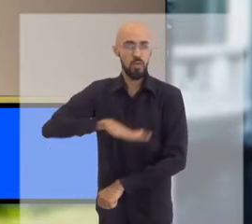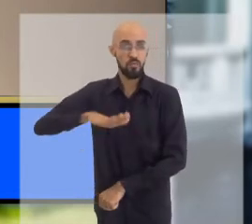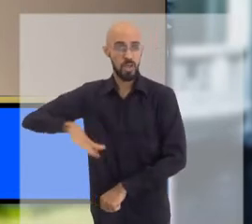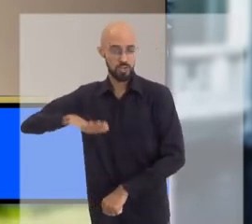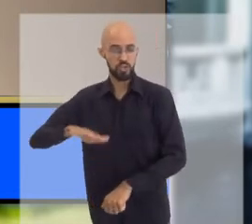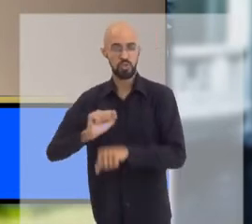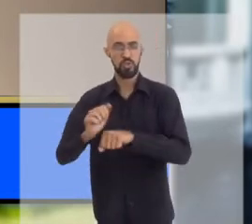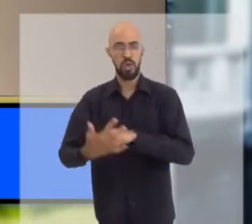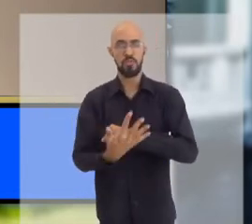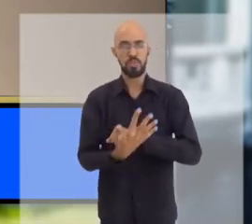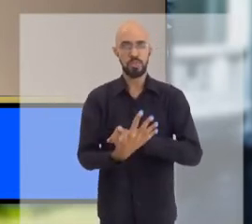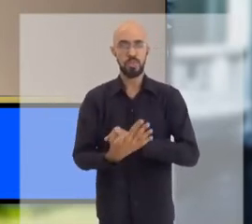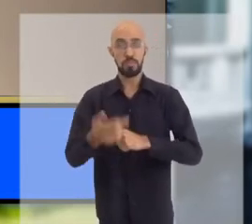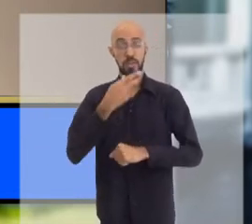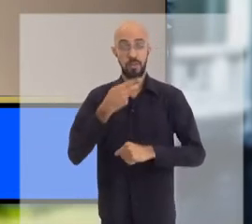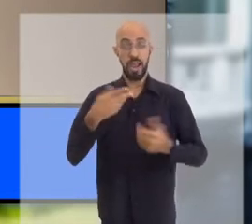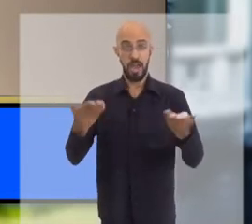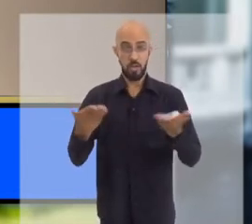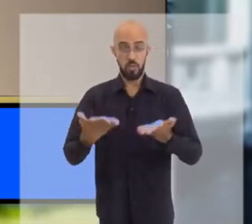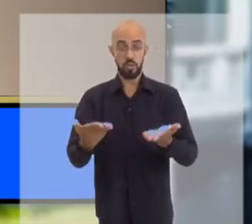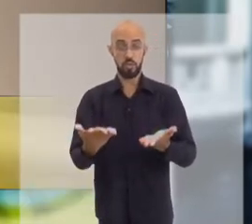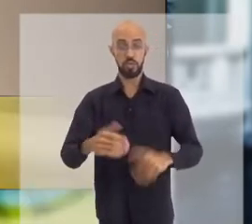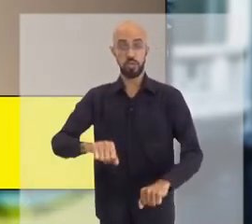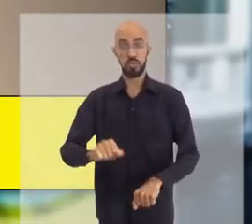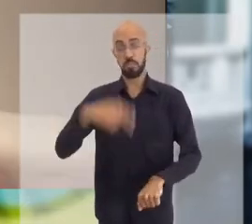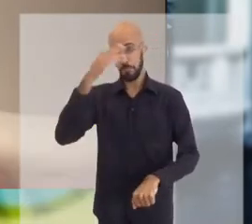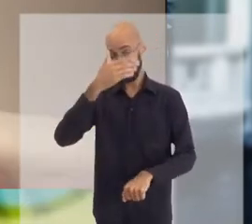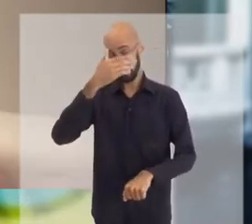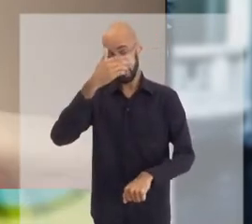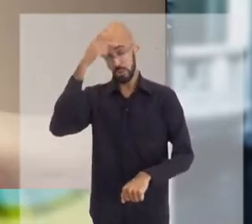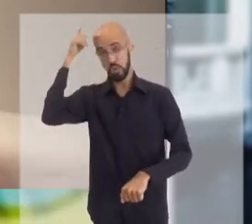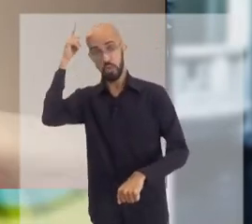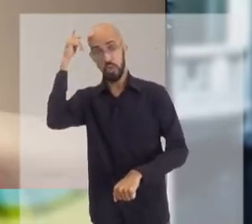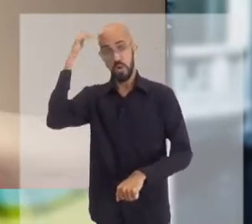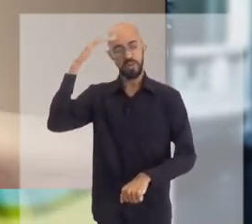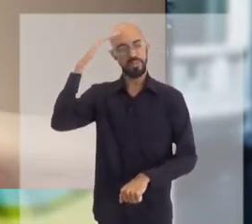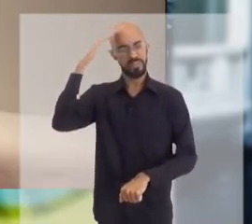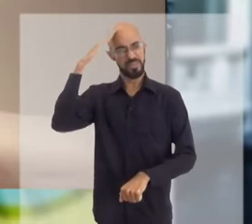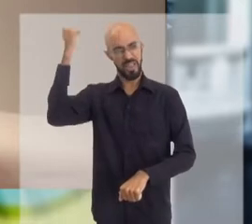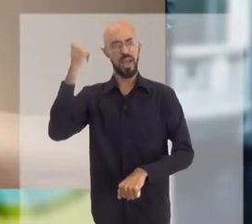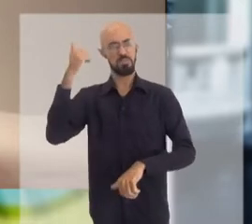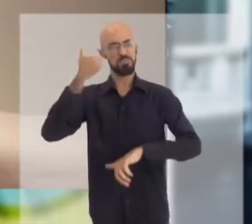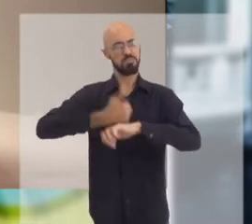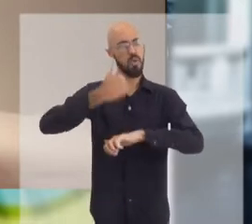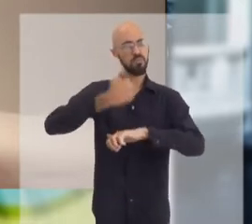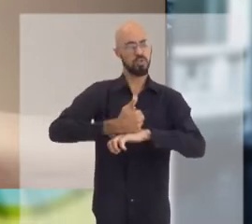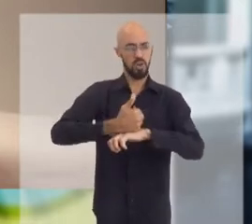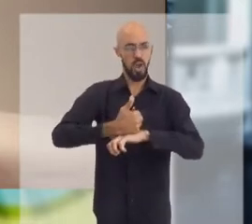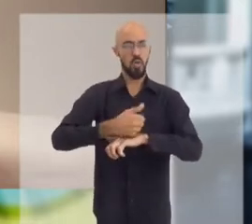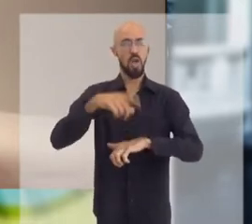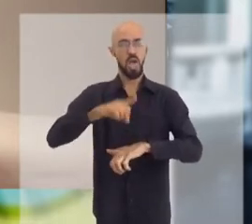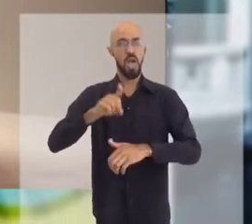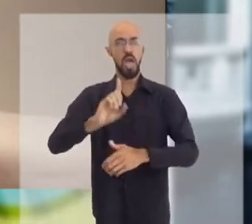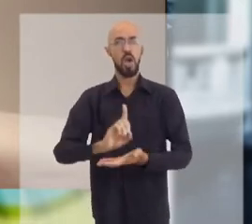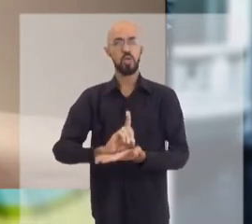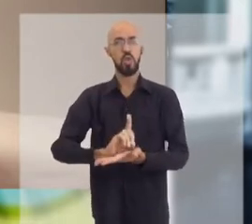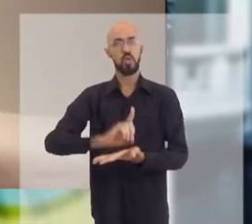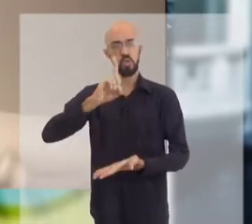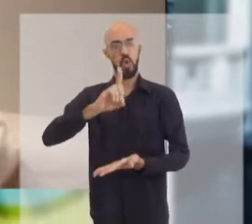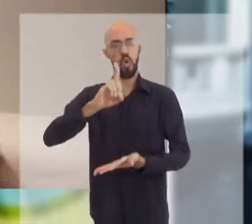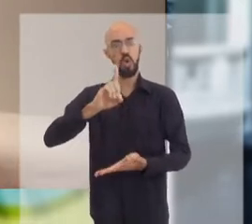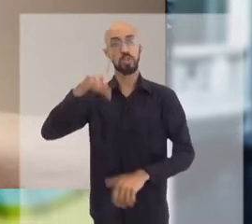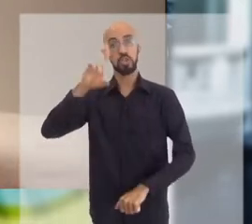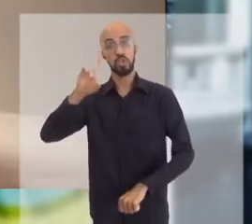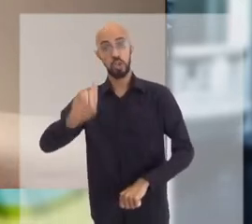E para nos trazer luz sobre essa questão, ninguém melhor do que uma autoridade no assunto. Então, convidamos, portanto, o doutor, o